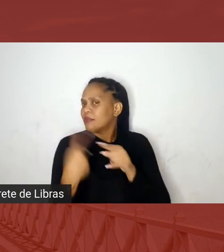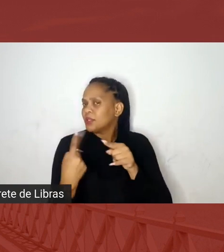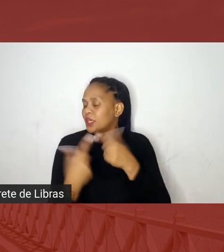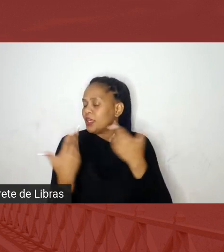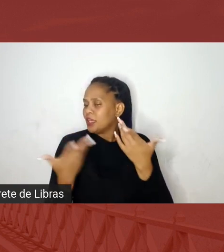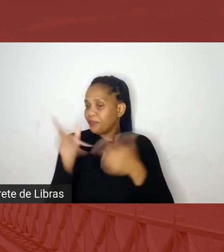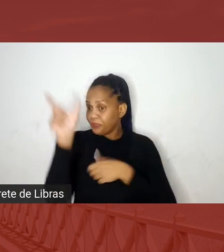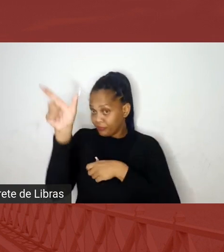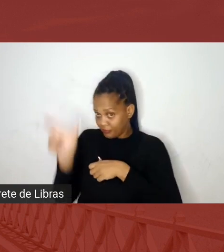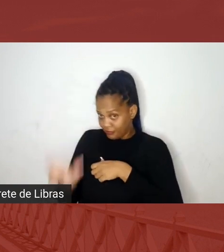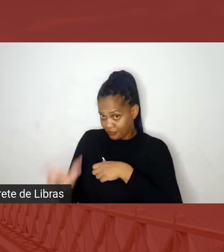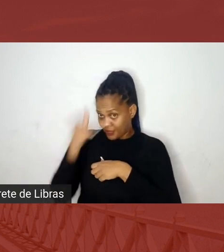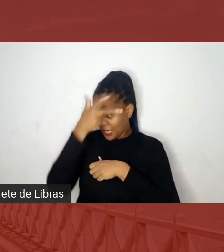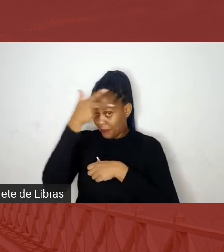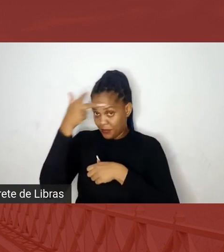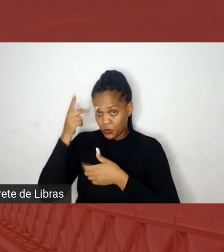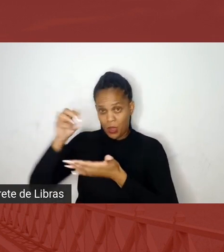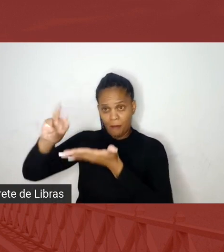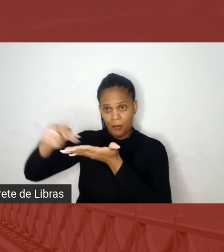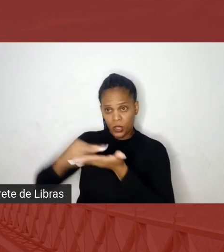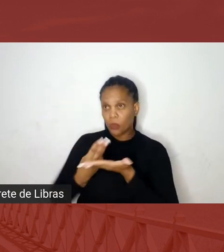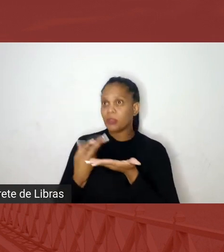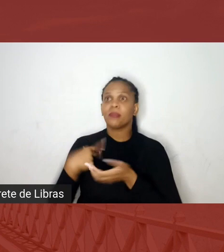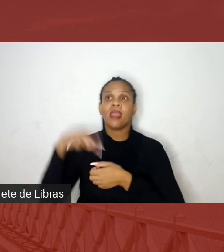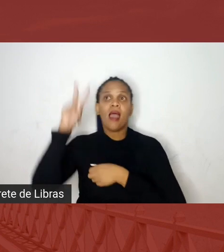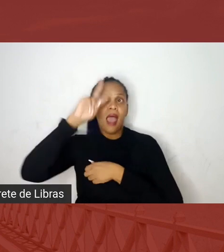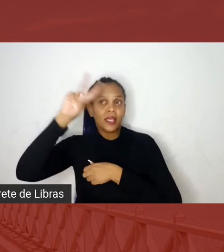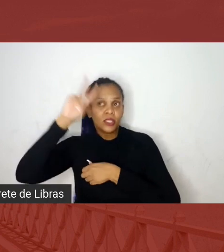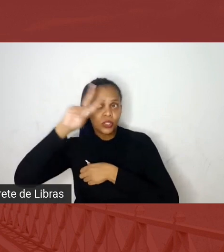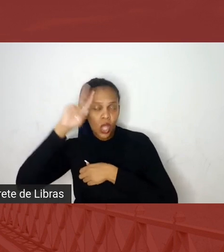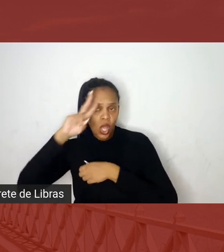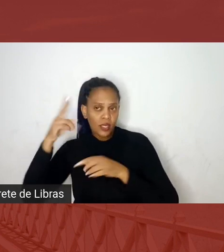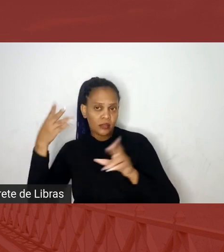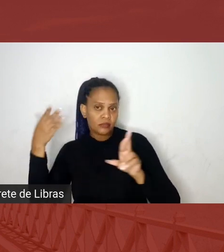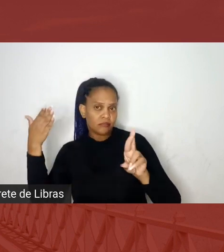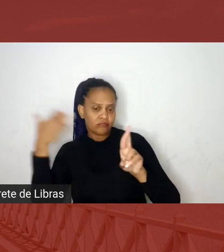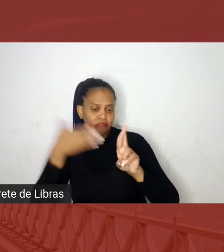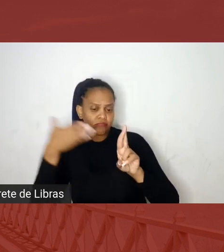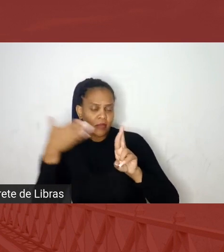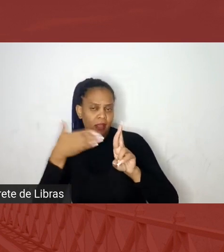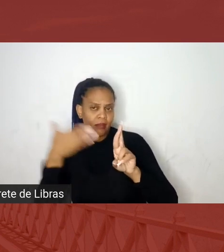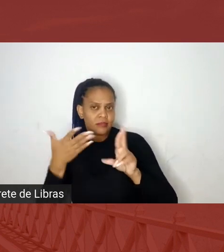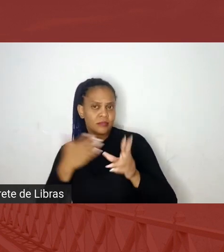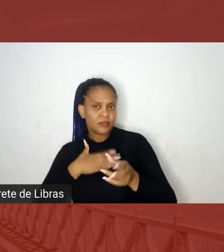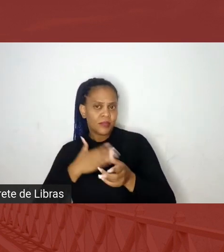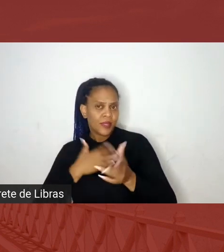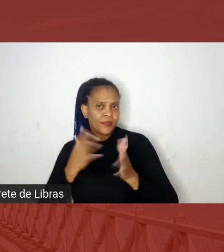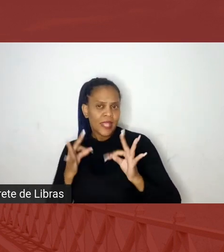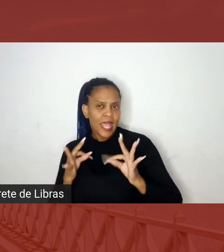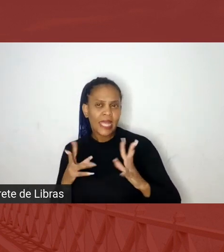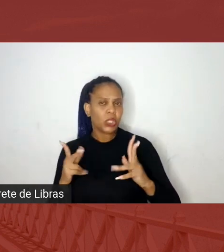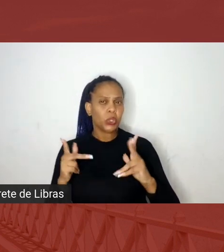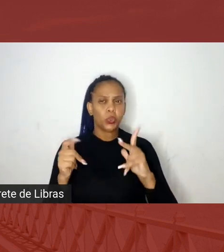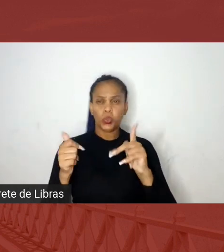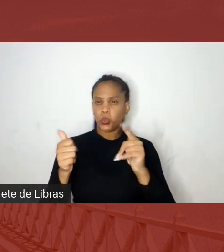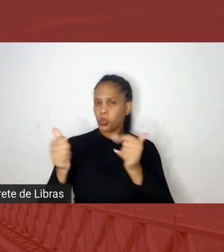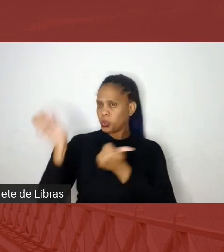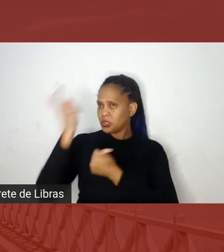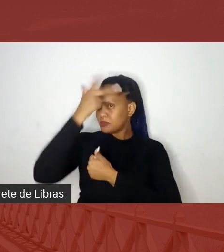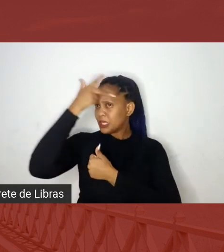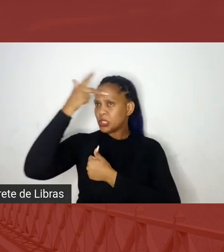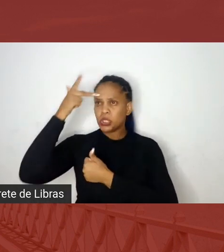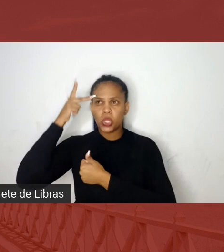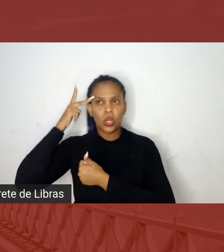pessoa mandou as biografias pra mim, era tudo de ator, é, mestres, atores contemporâneos, que tava